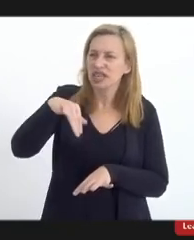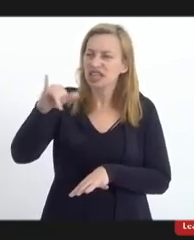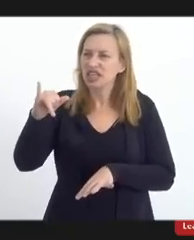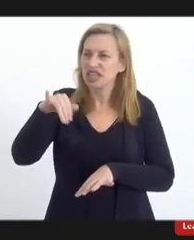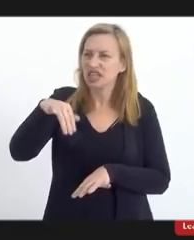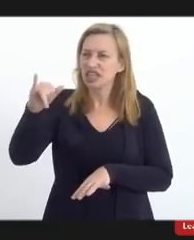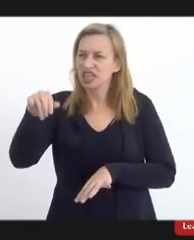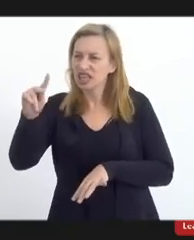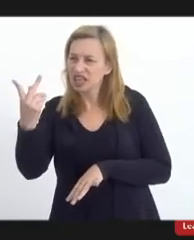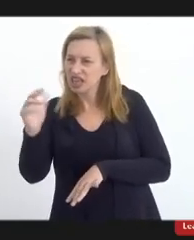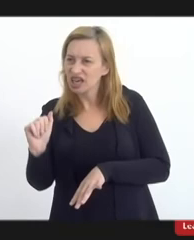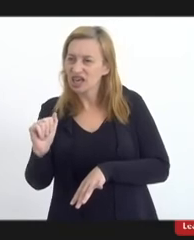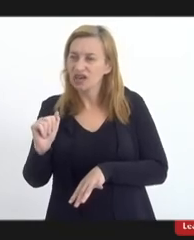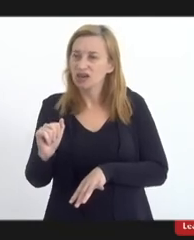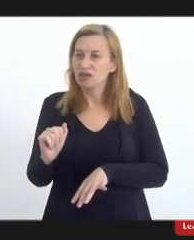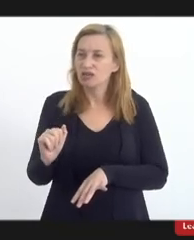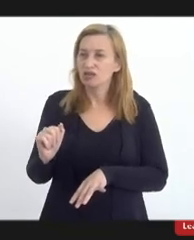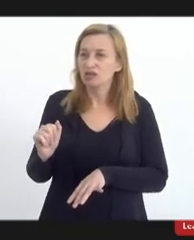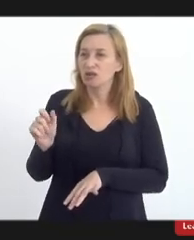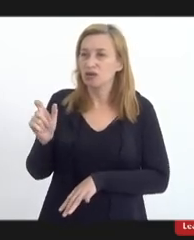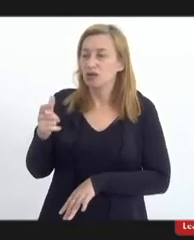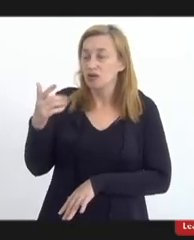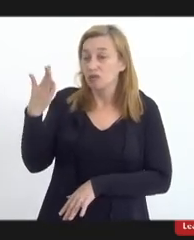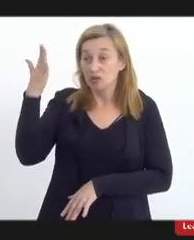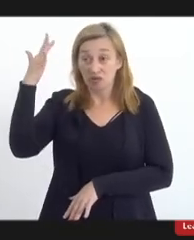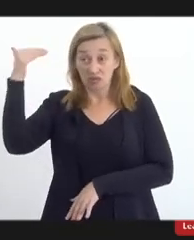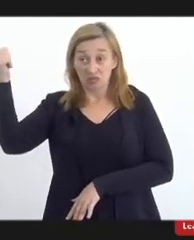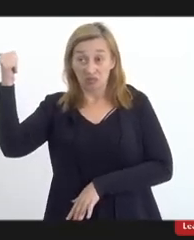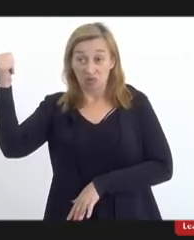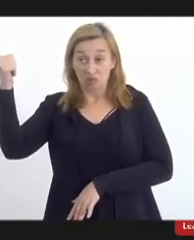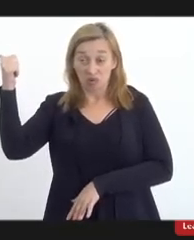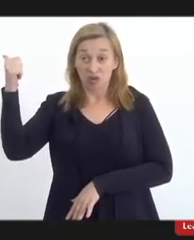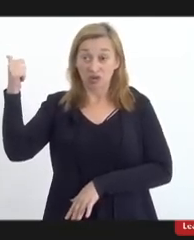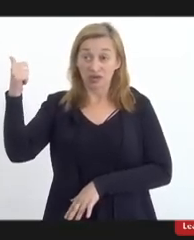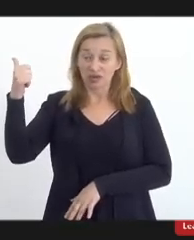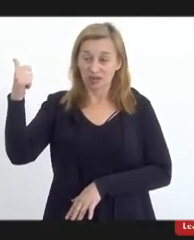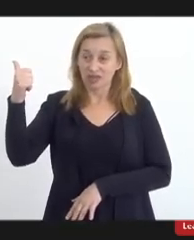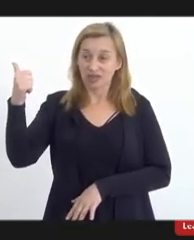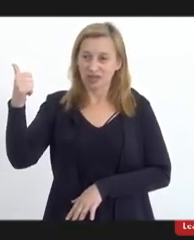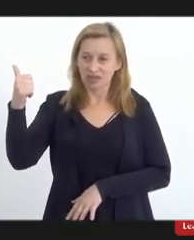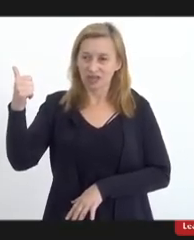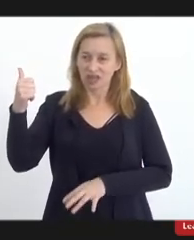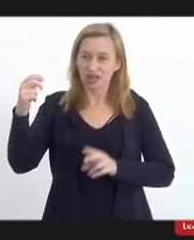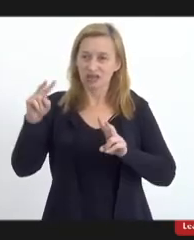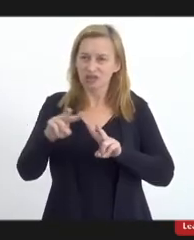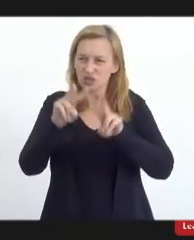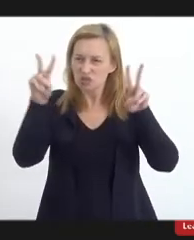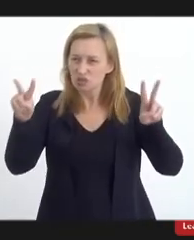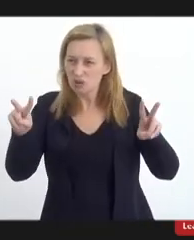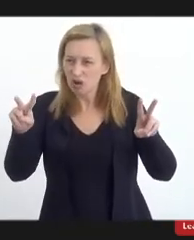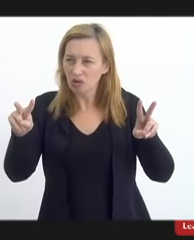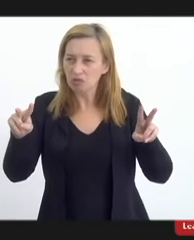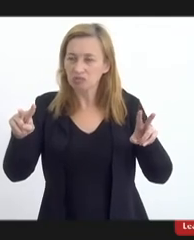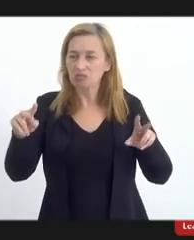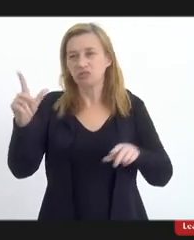que foi uma figura que deu visibilidade à religião no país todo enfim